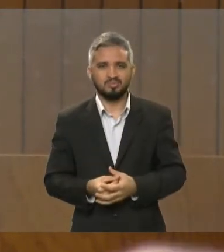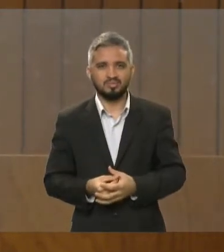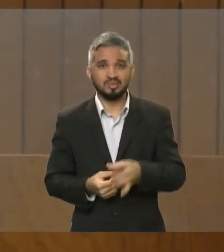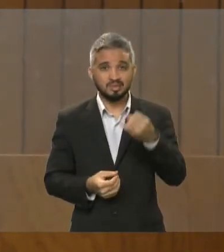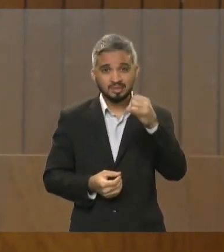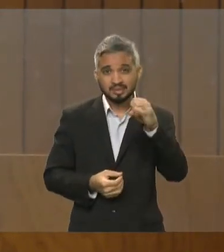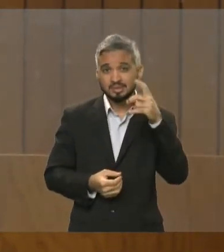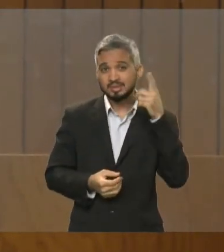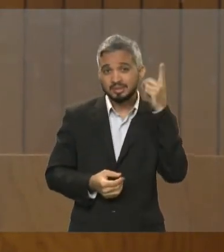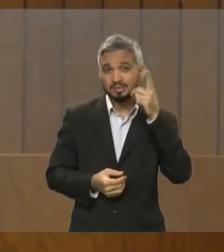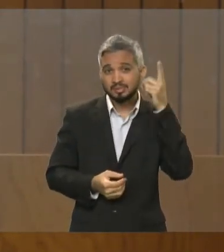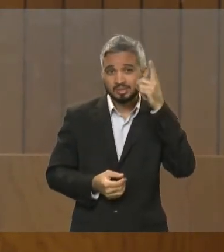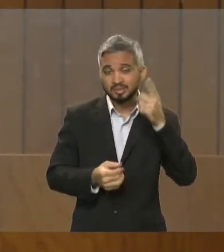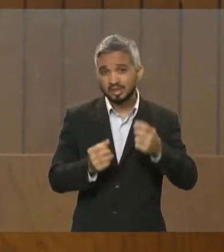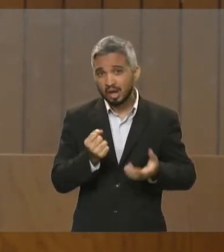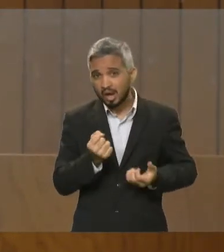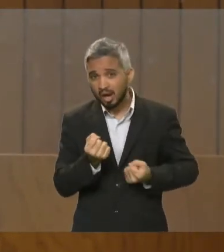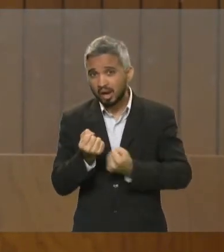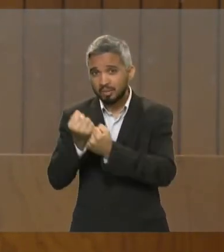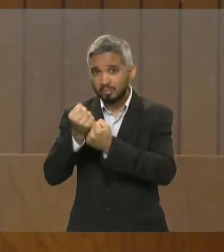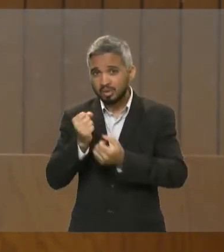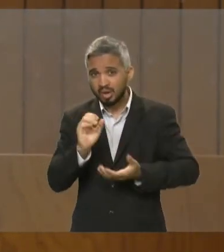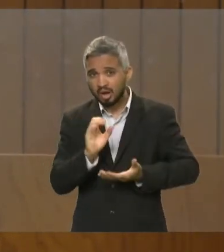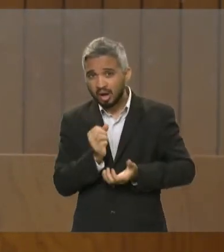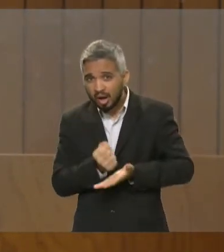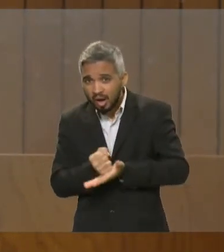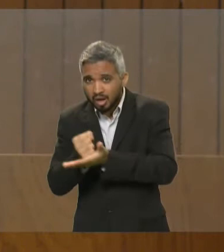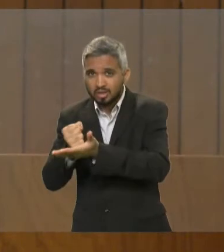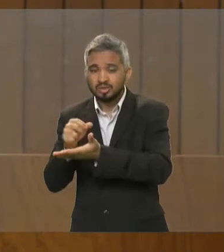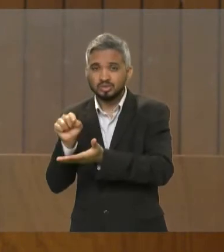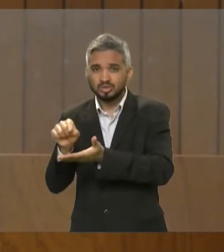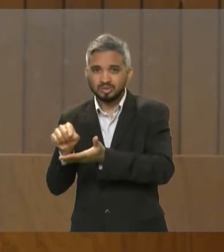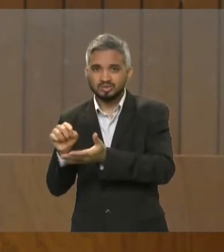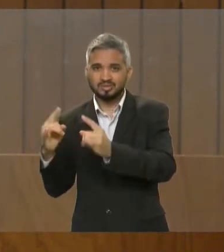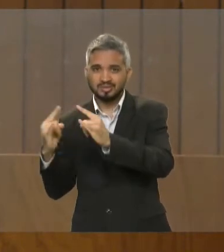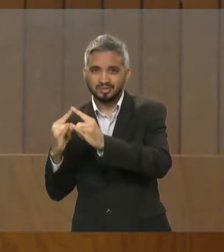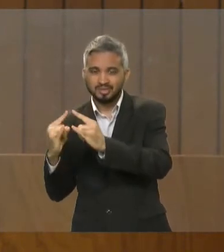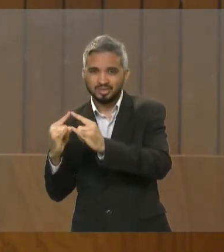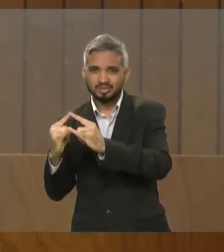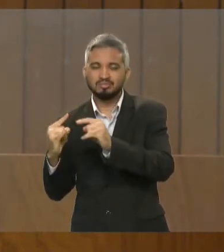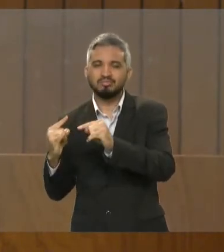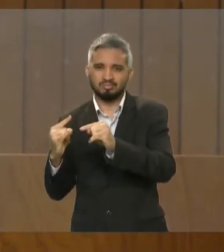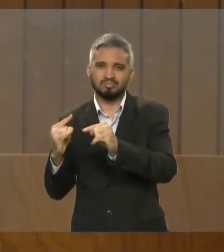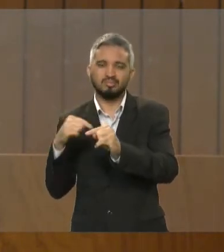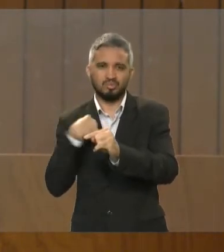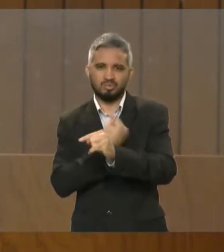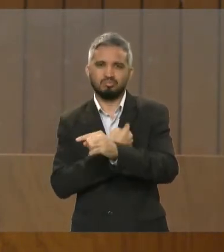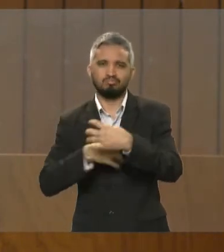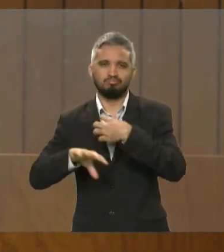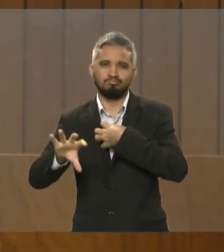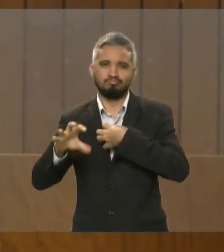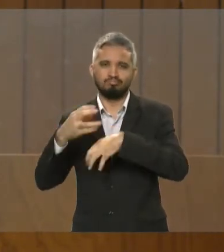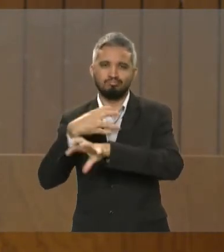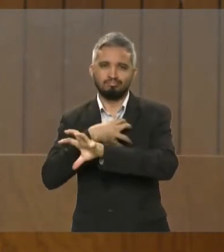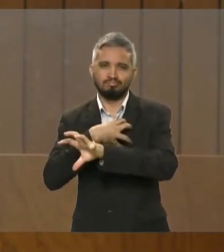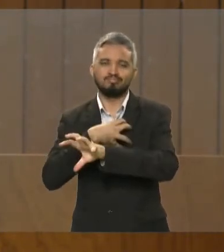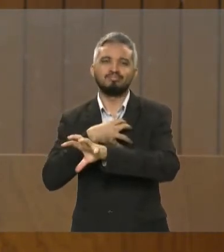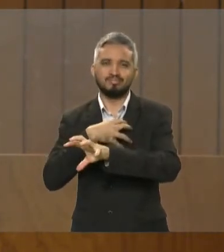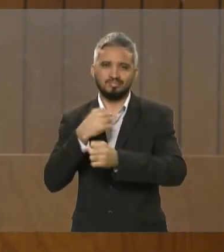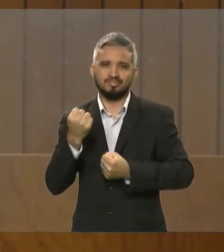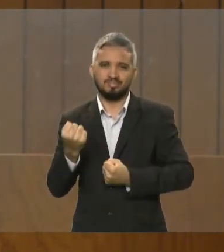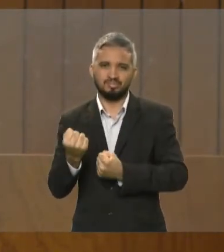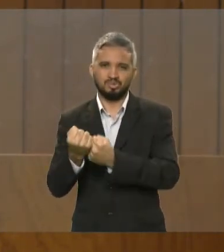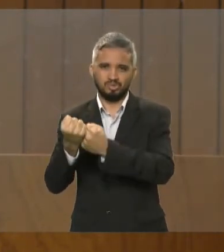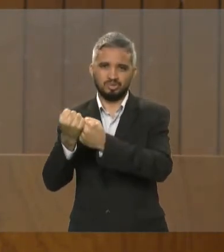coisas boas, nós estamos aqui sensíveis para apoiá-los. E esse exemplo do Instituto